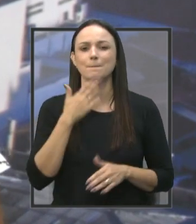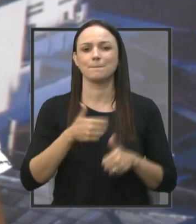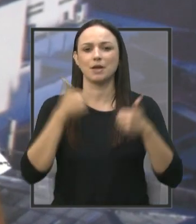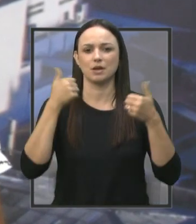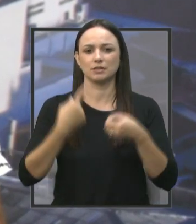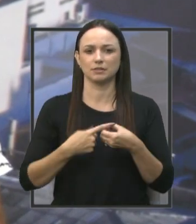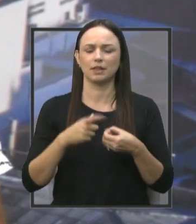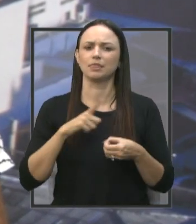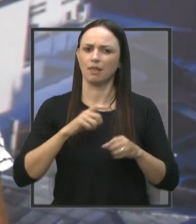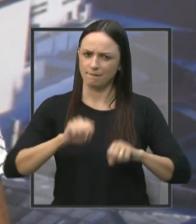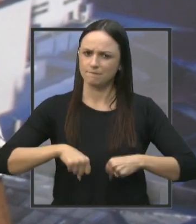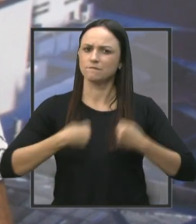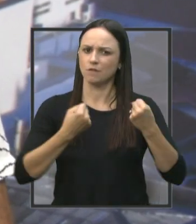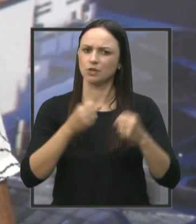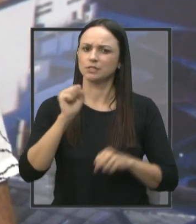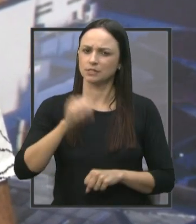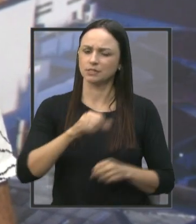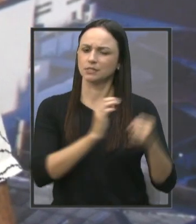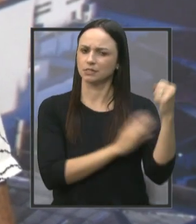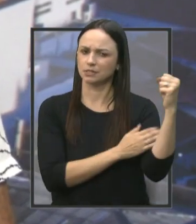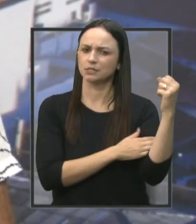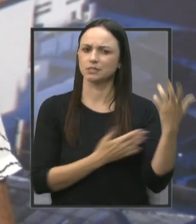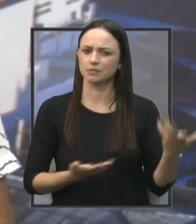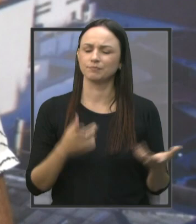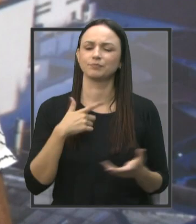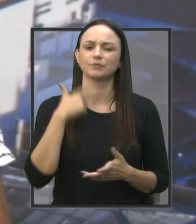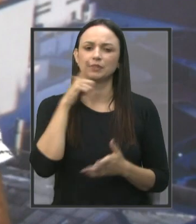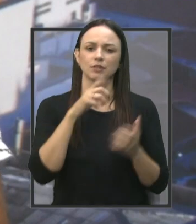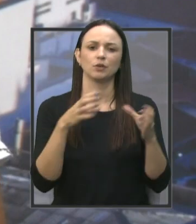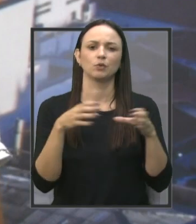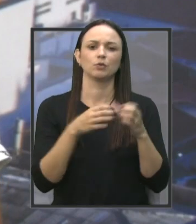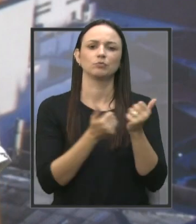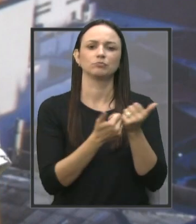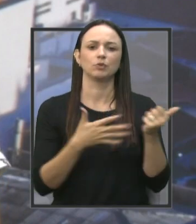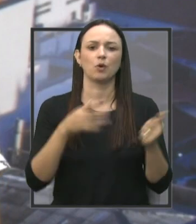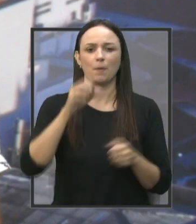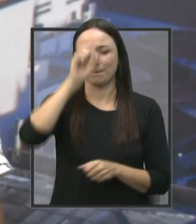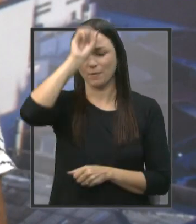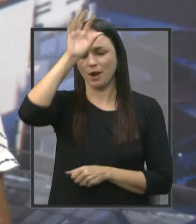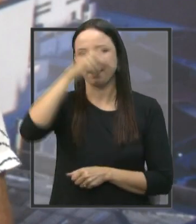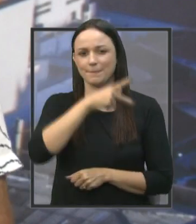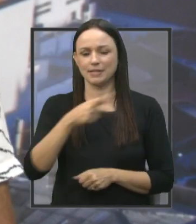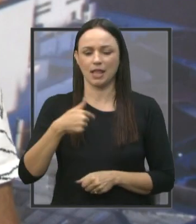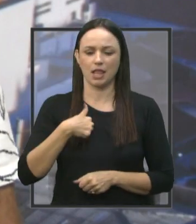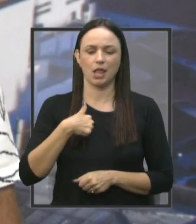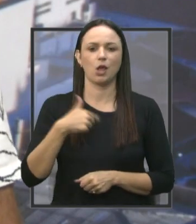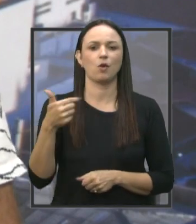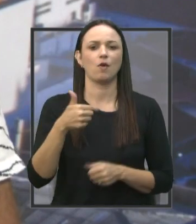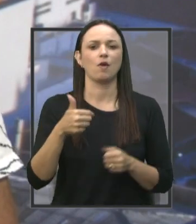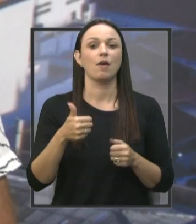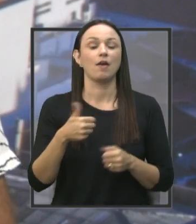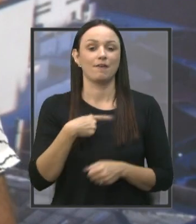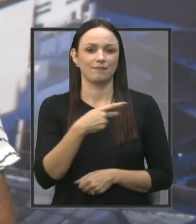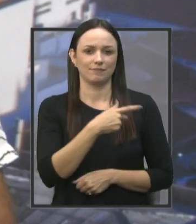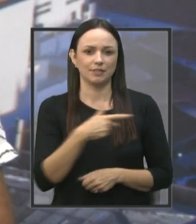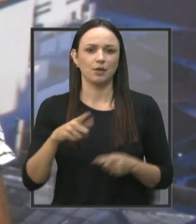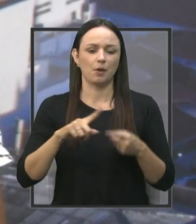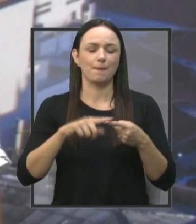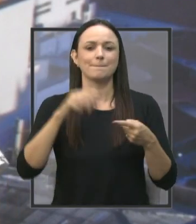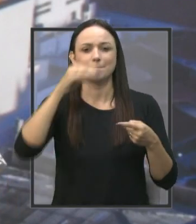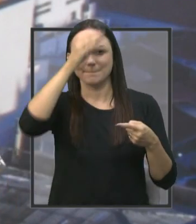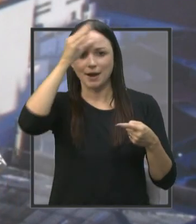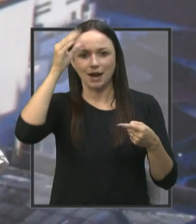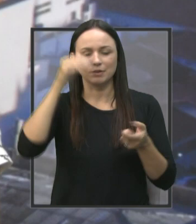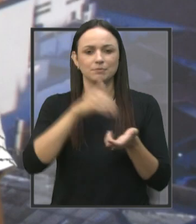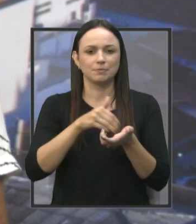mentira, tem força sim e nós pretendemos com essa chapa nova, o Moreto como presidente, eu como vice, o Marcos Brasil na primeira secretaria, o